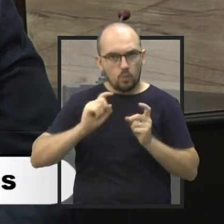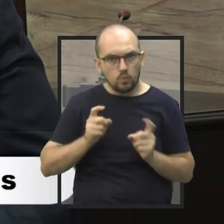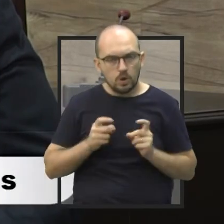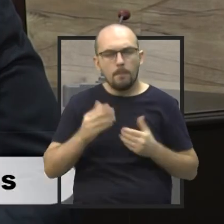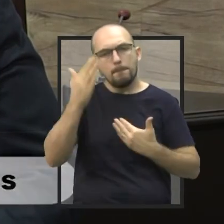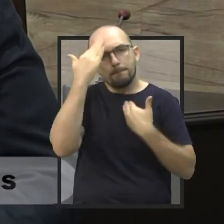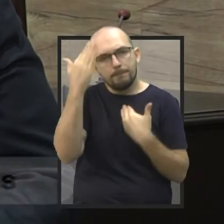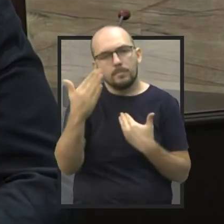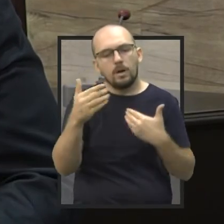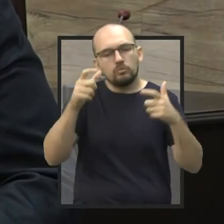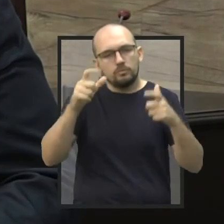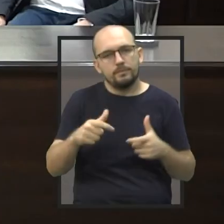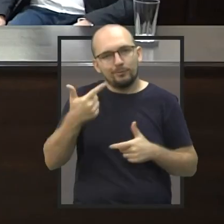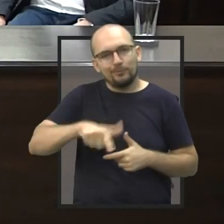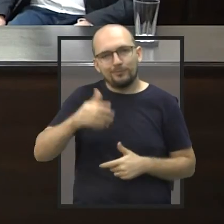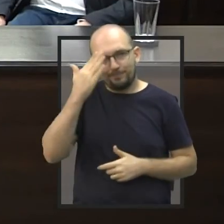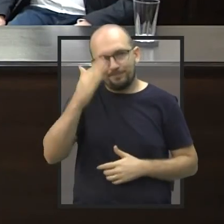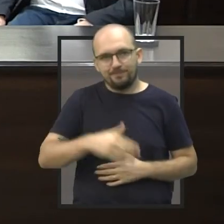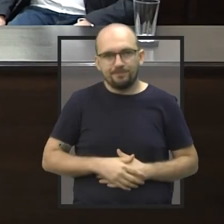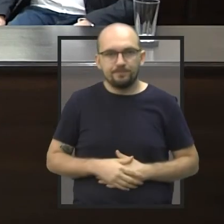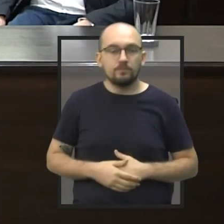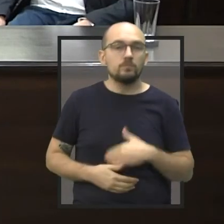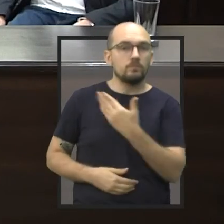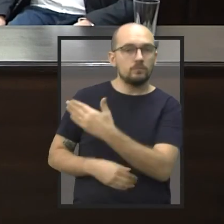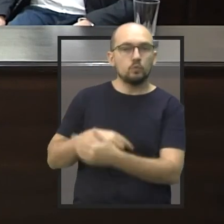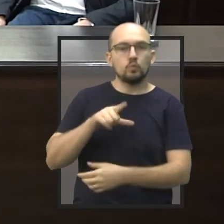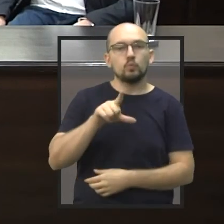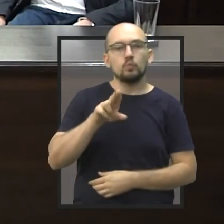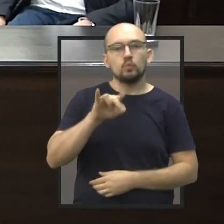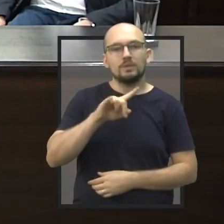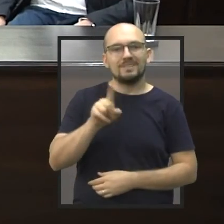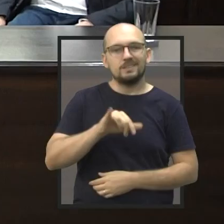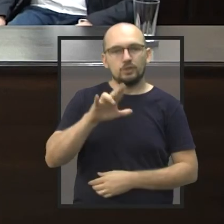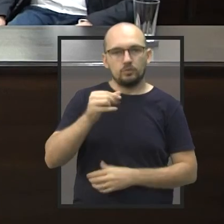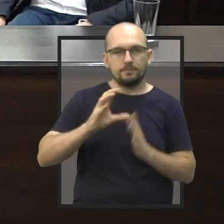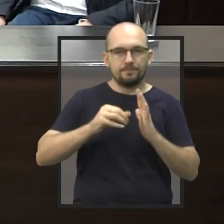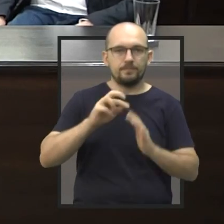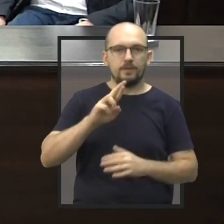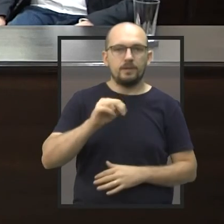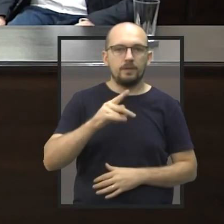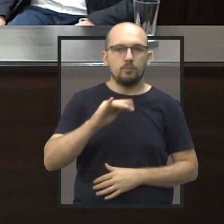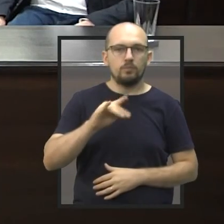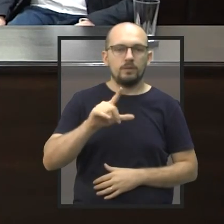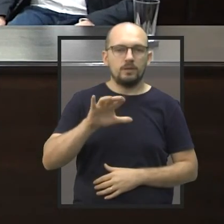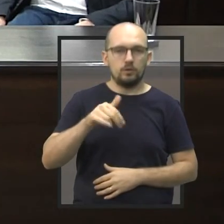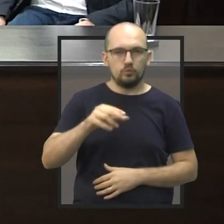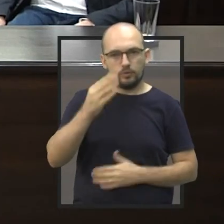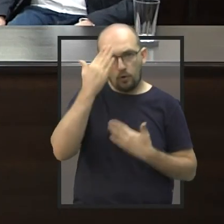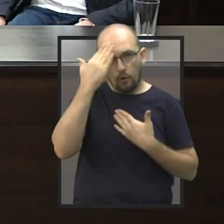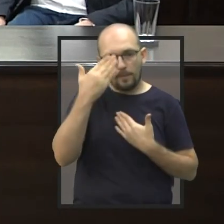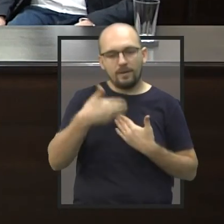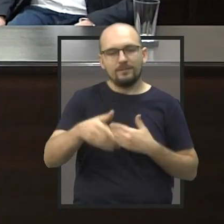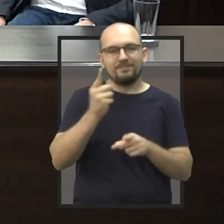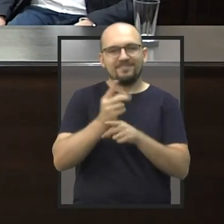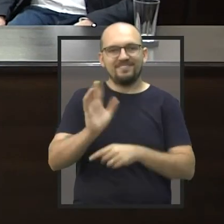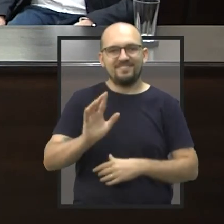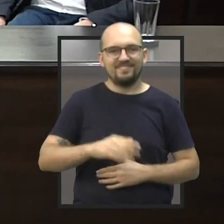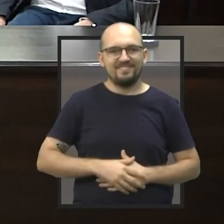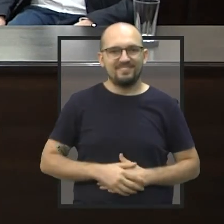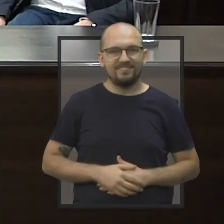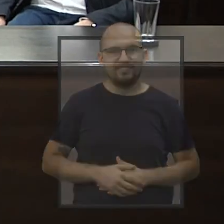E muito obrigado pelo espaço, mais uma vez. Esse foi o vereador Luizinho Andretto, do Republicanos. Muito obrigado pela companhia. Até a próxima.